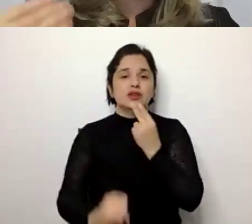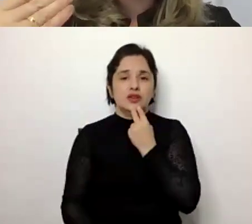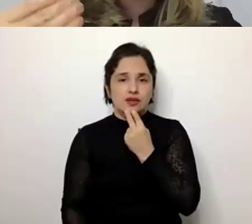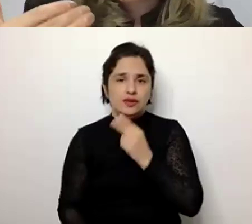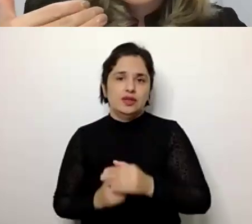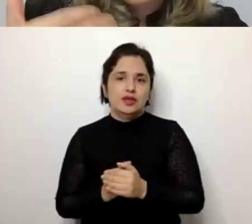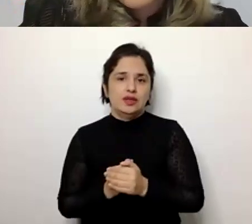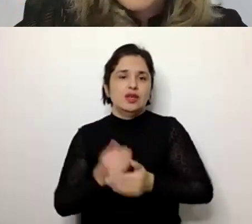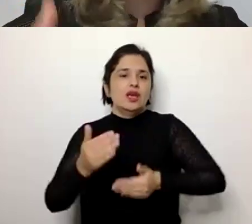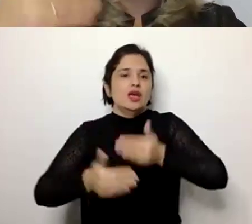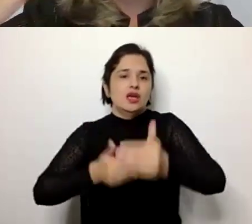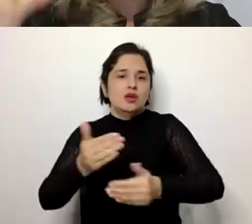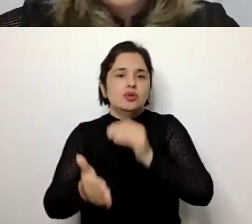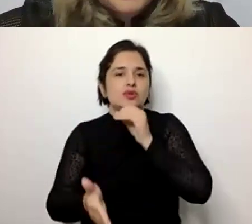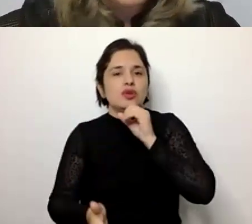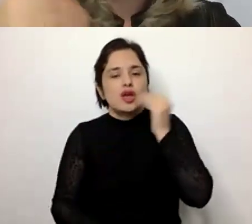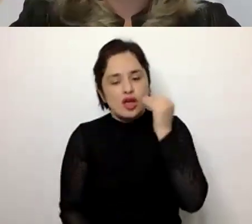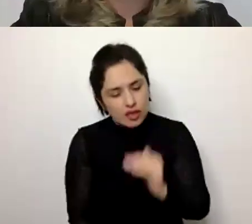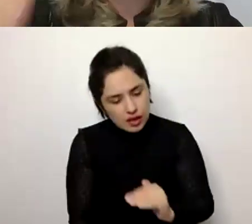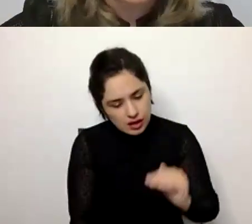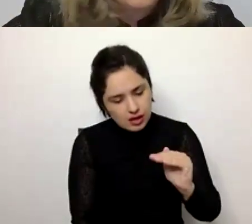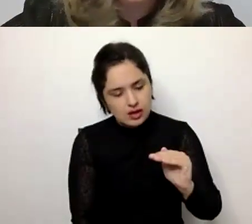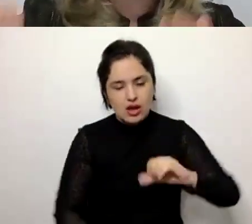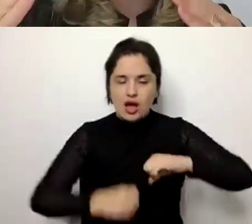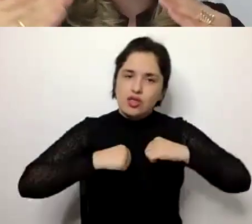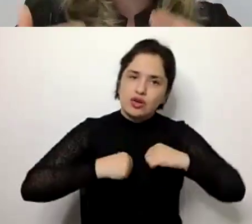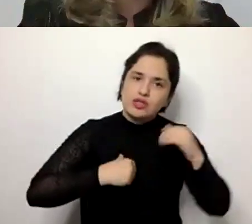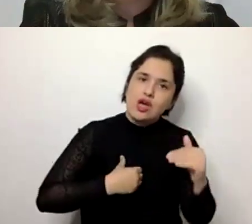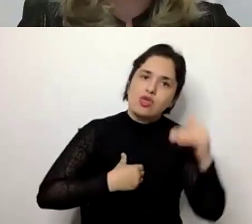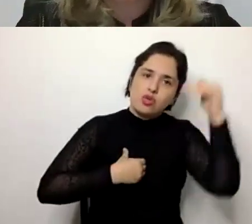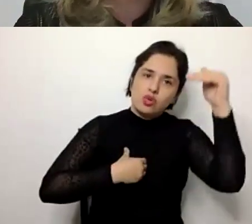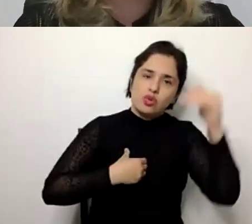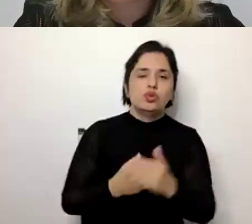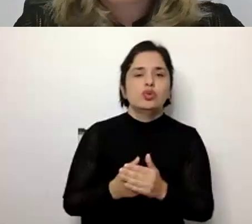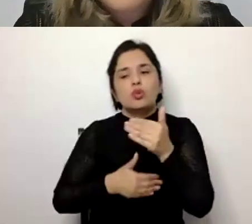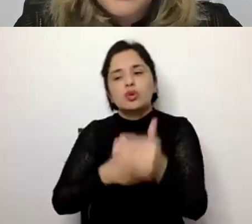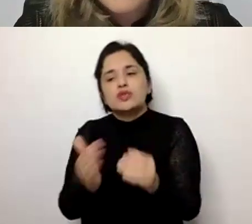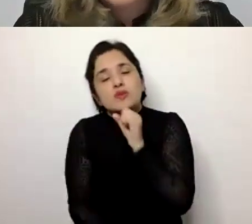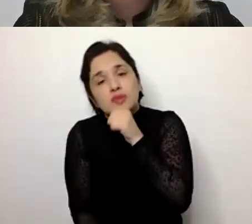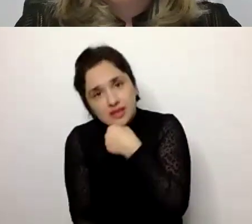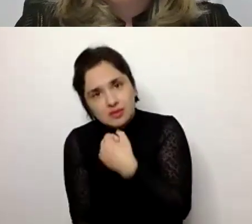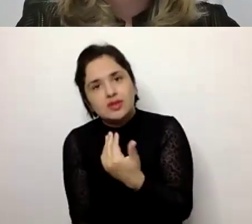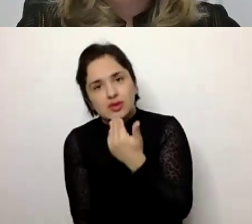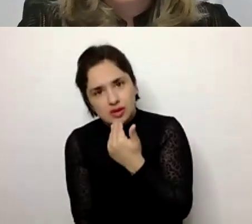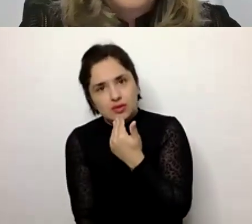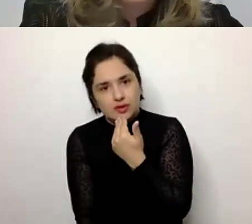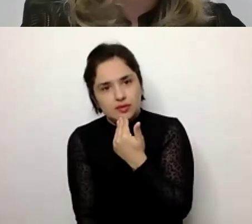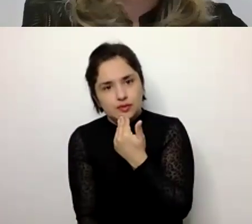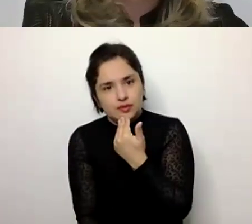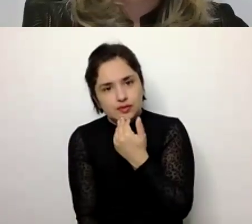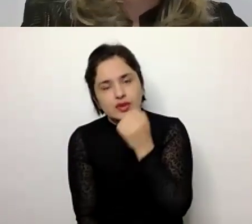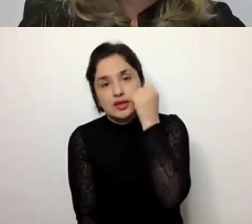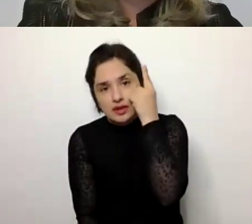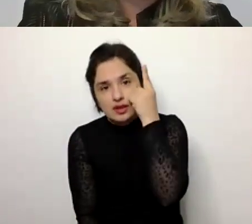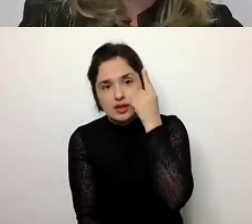O processo de infância, adolescência, idade adulta, o processo de envelhecimento também. É muito comum